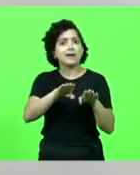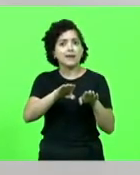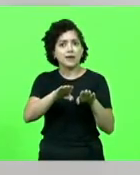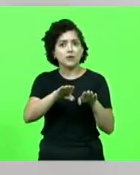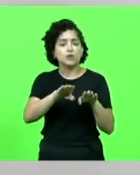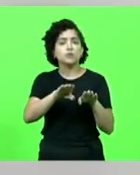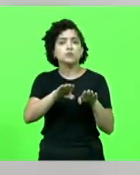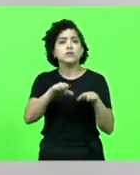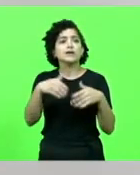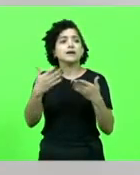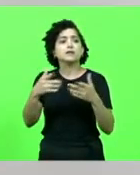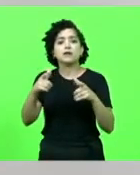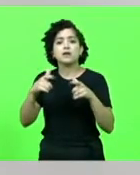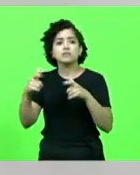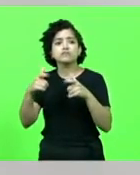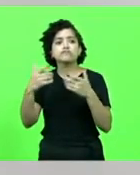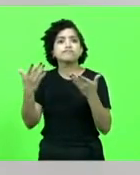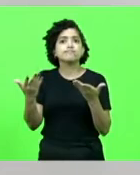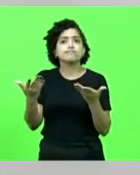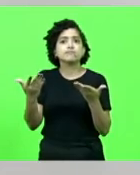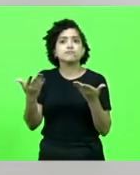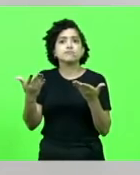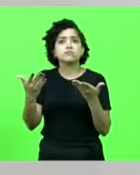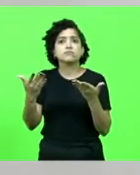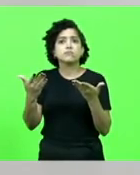Cadê o projeto de lei paralelo